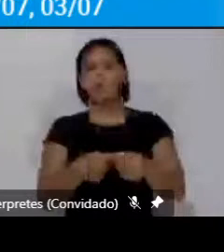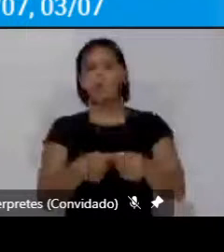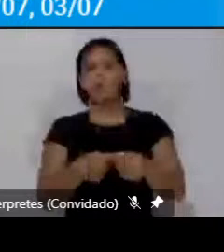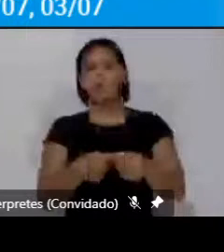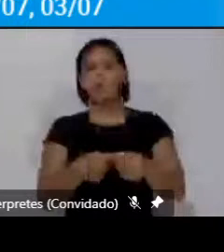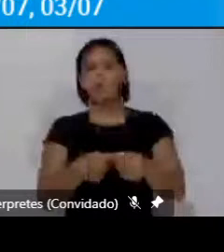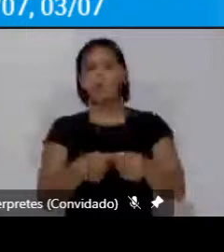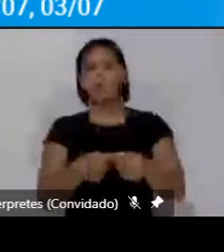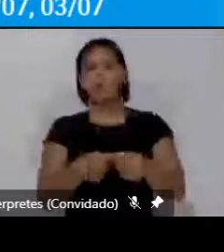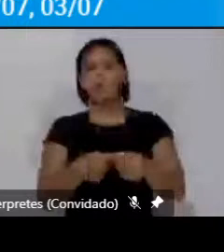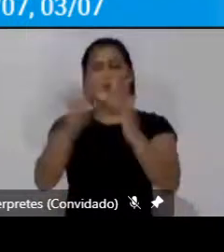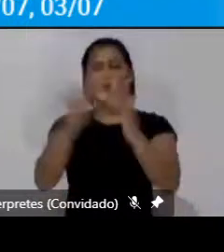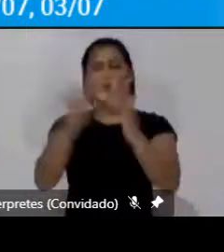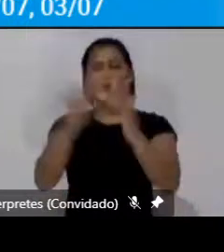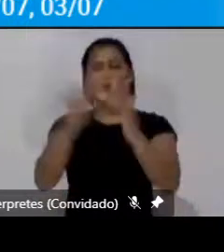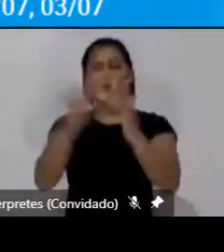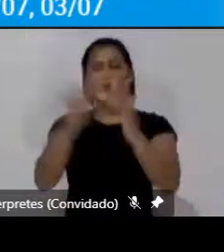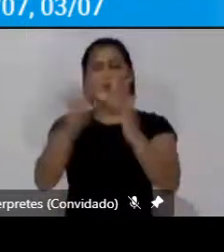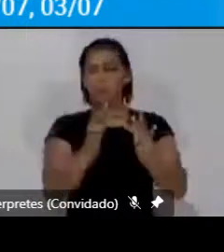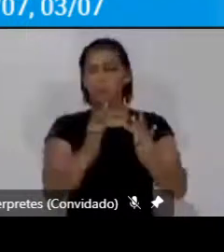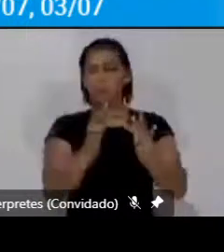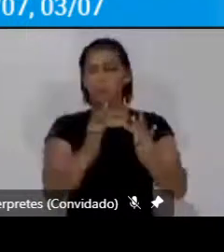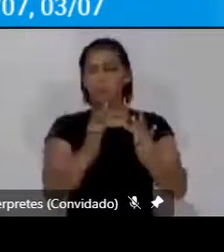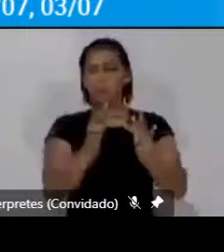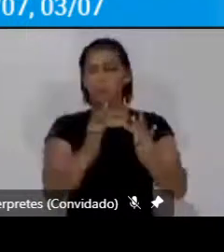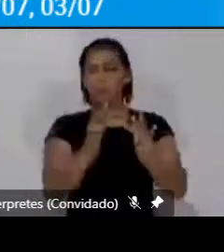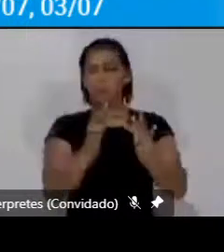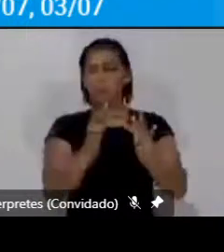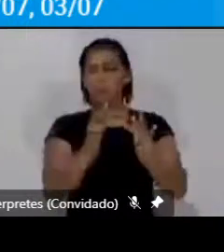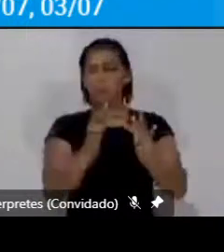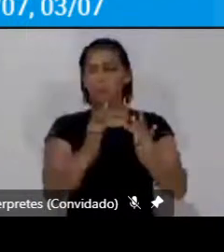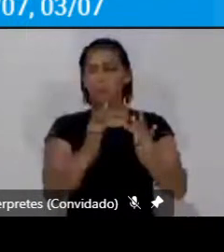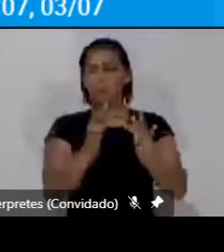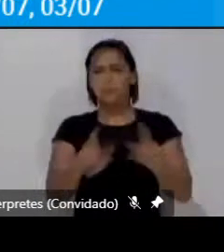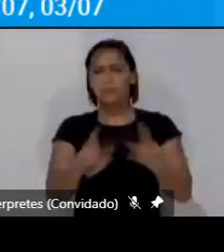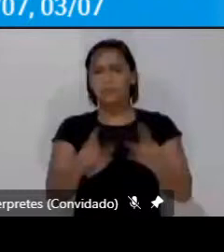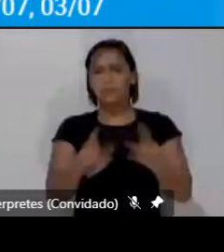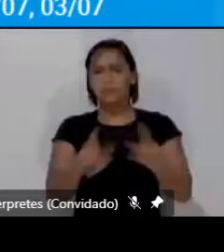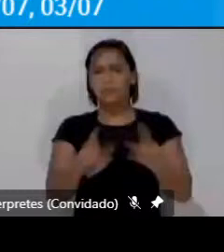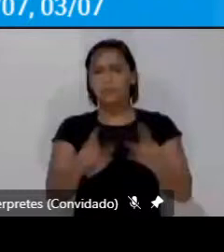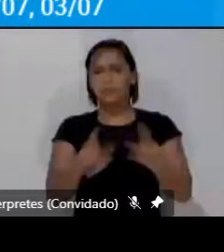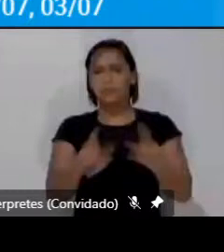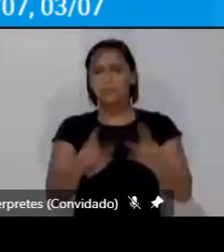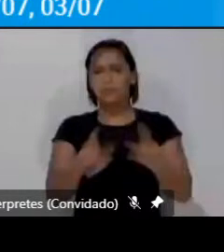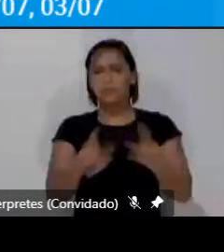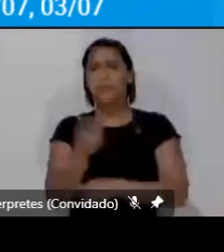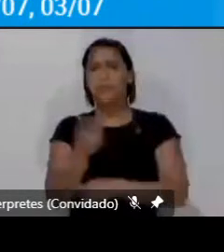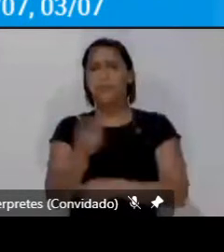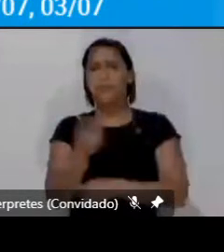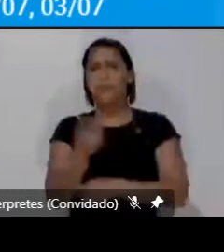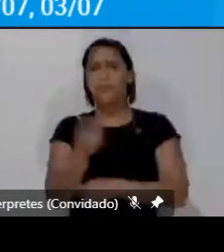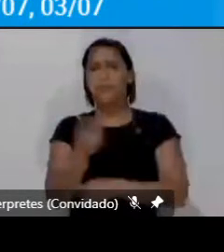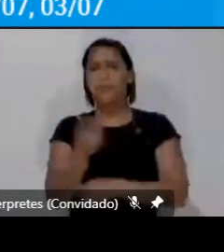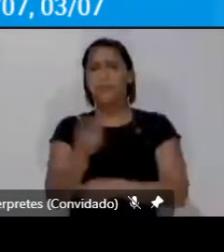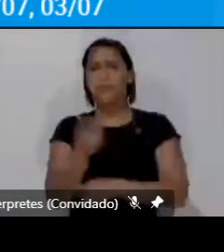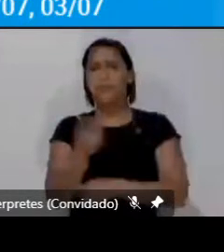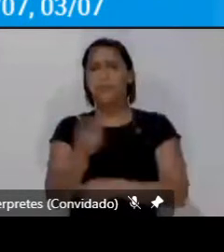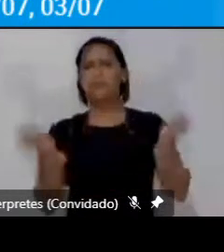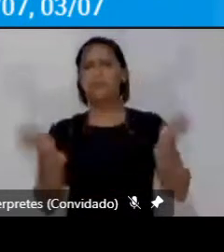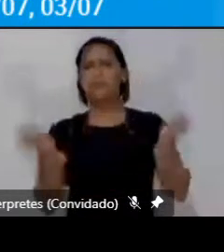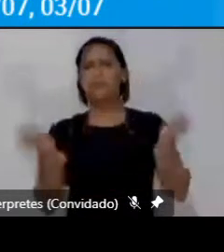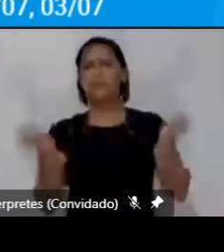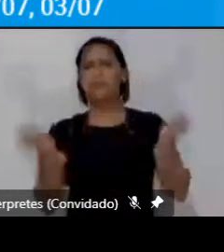firmemente quanto essa rede nesse momento e que não é uma capacidade inerente ao nosso corpo